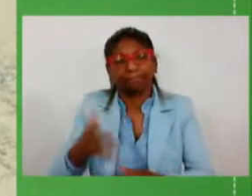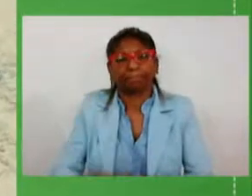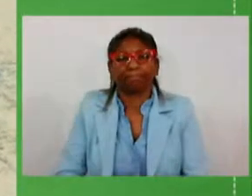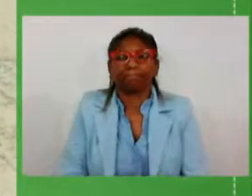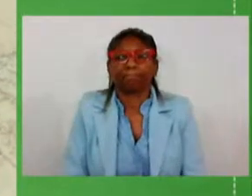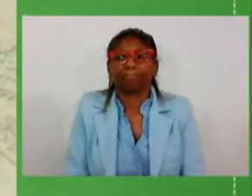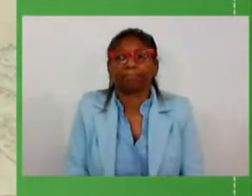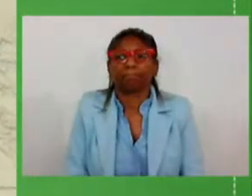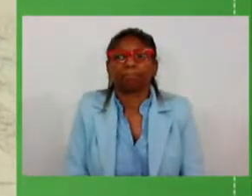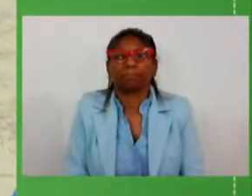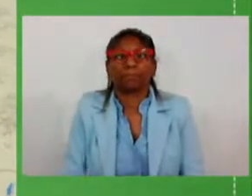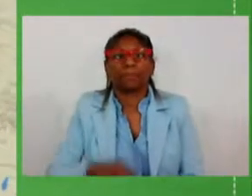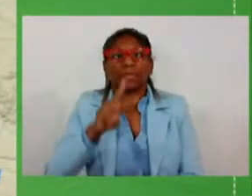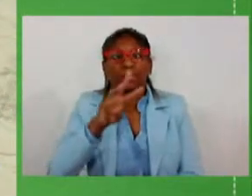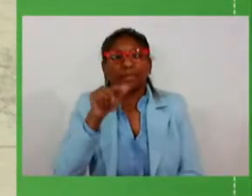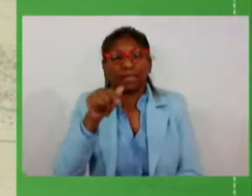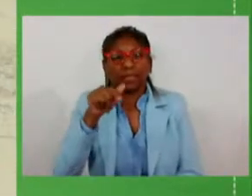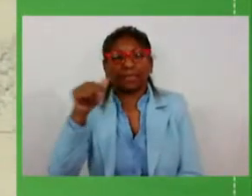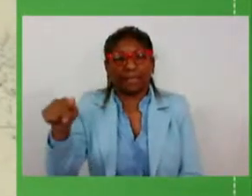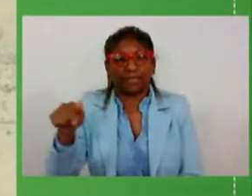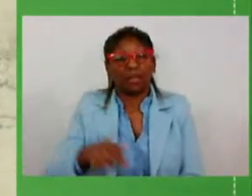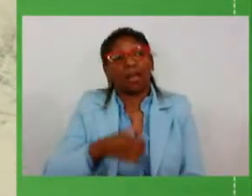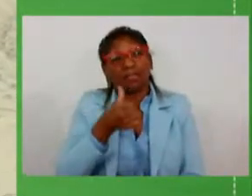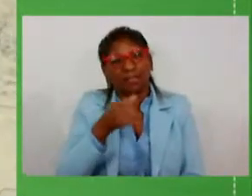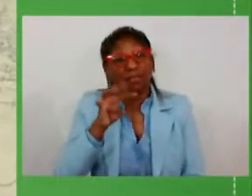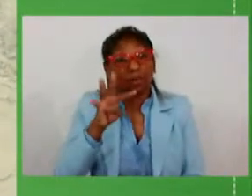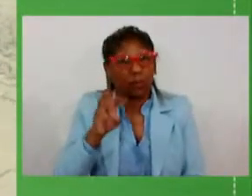a 377 a 640